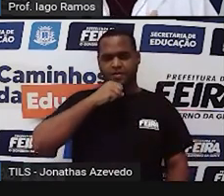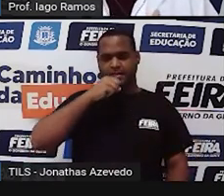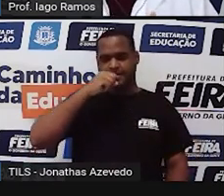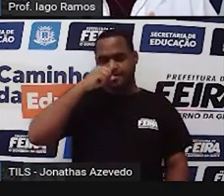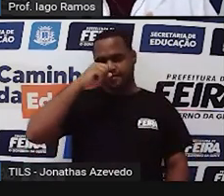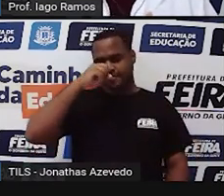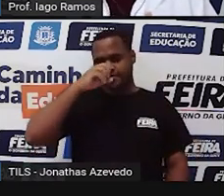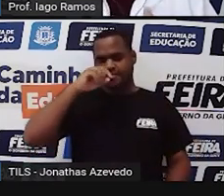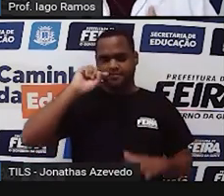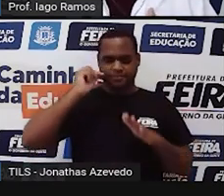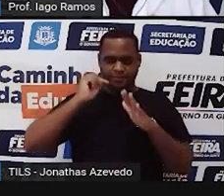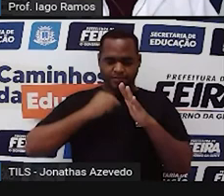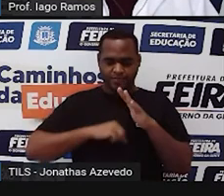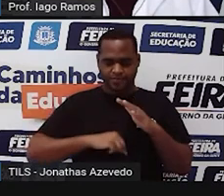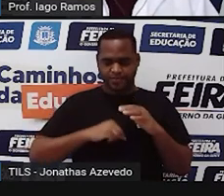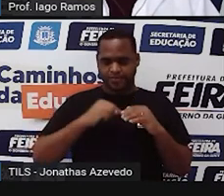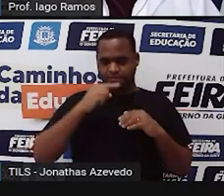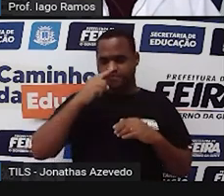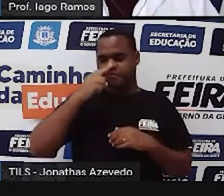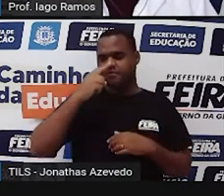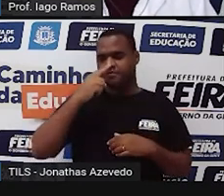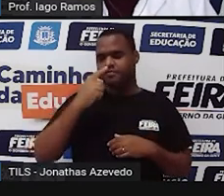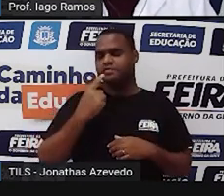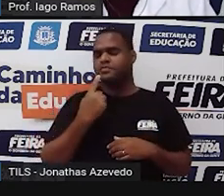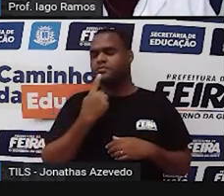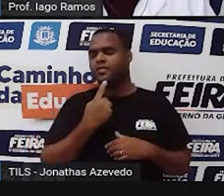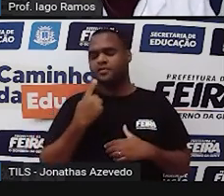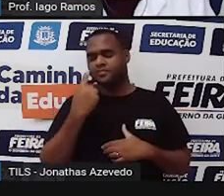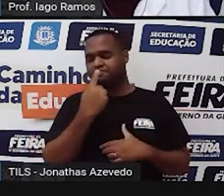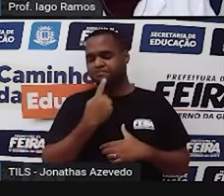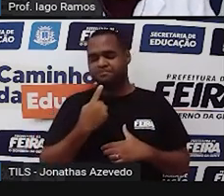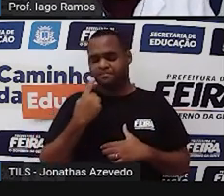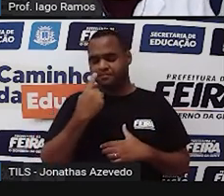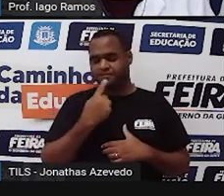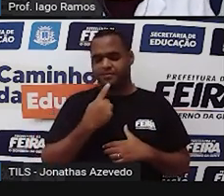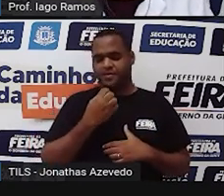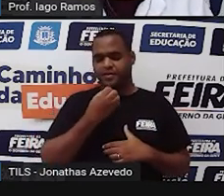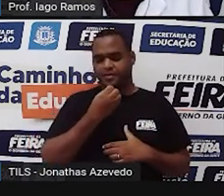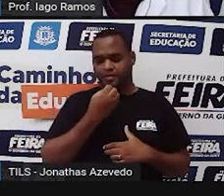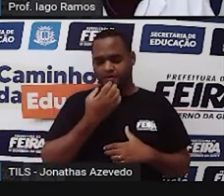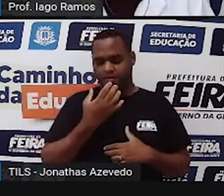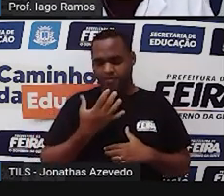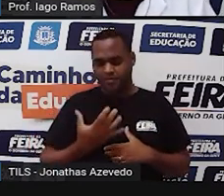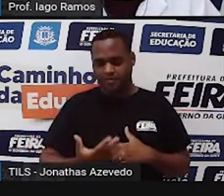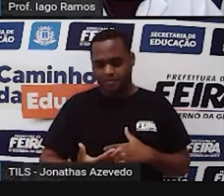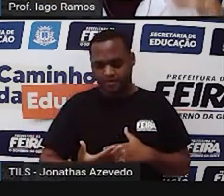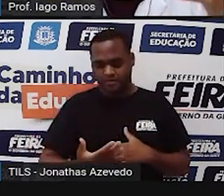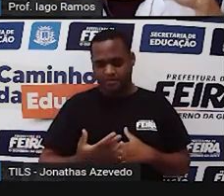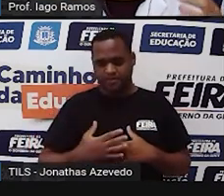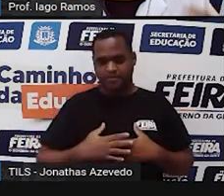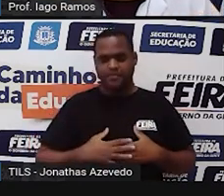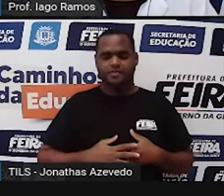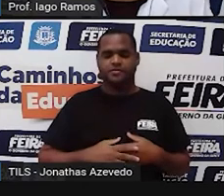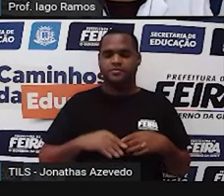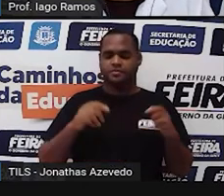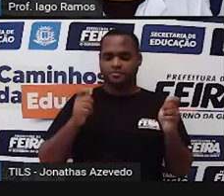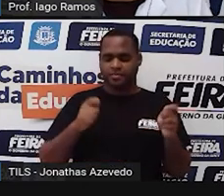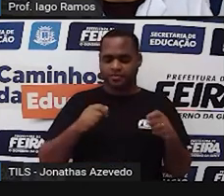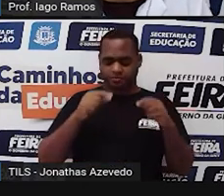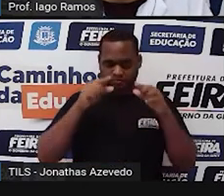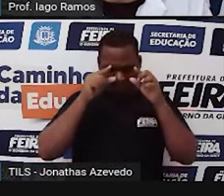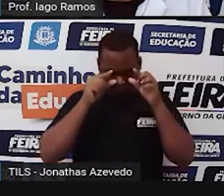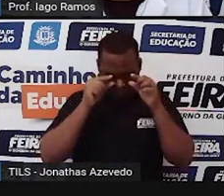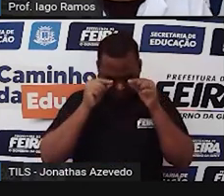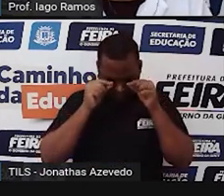profundamente com o nariz e soltar lentamente pela boca. Você pode fazer isso de olhos